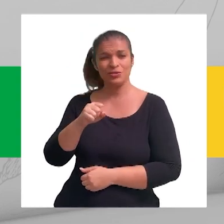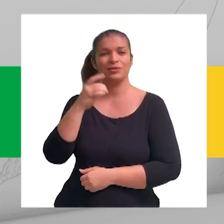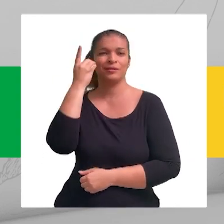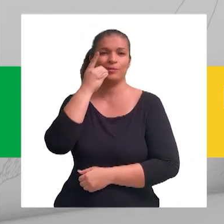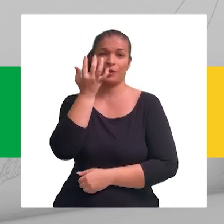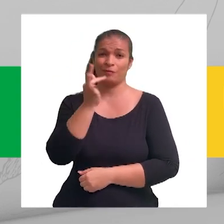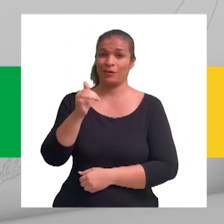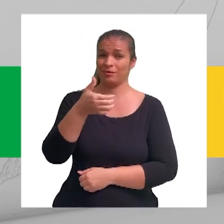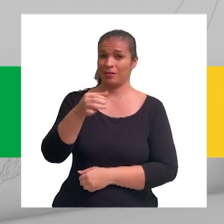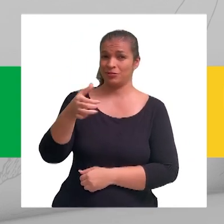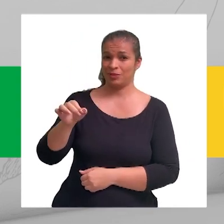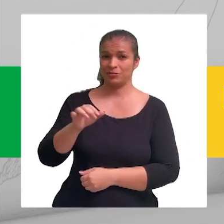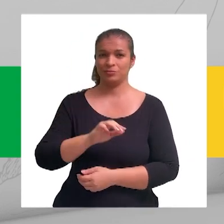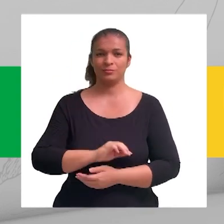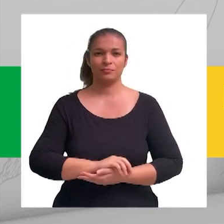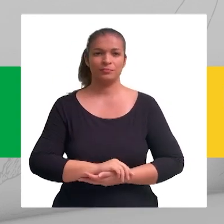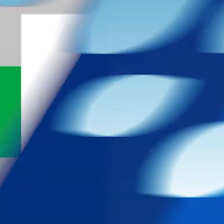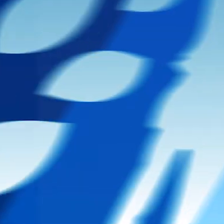Gomes, deputado federal 10-10.